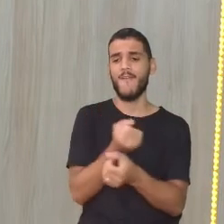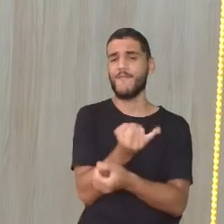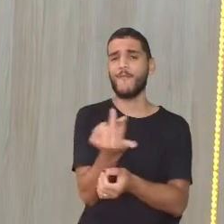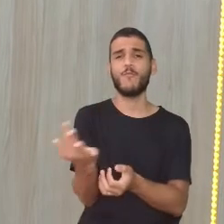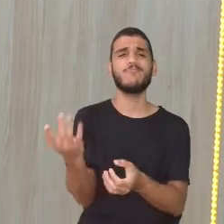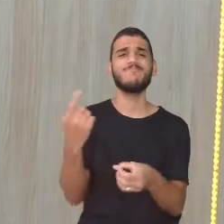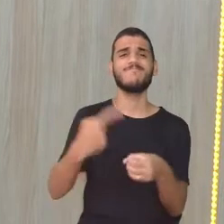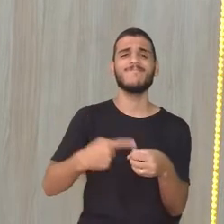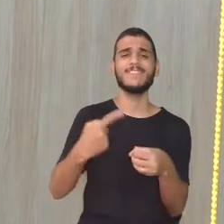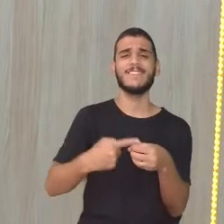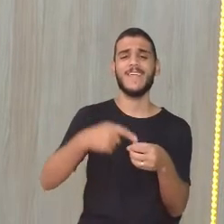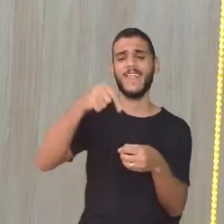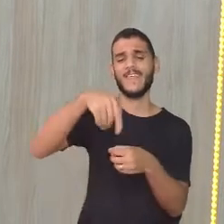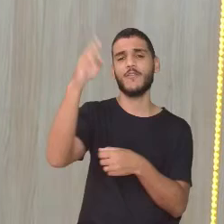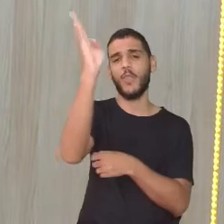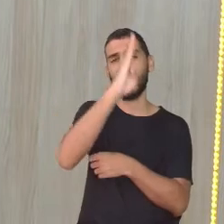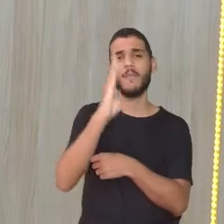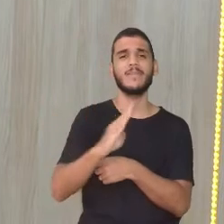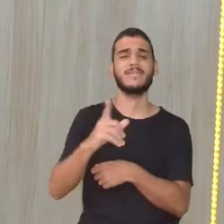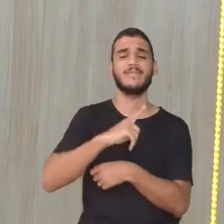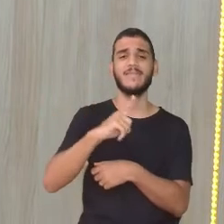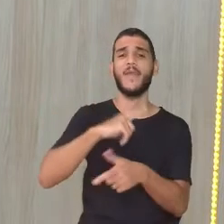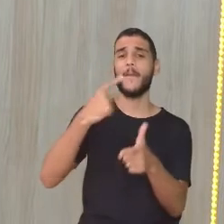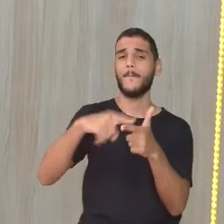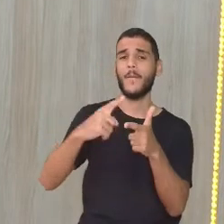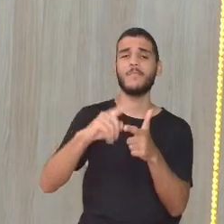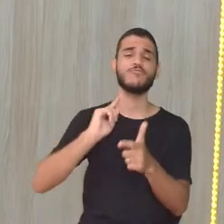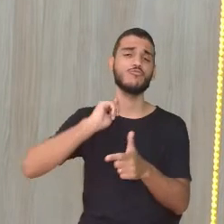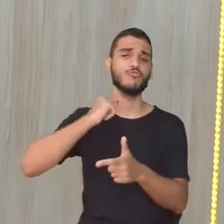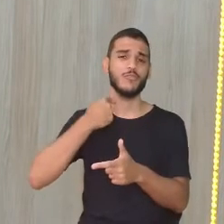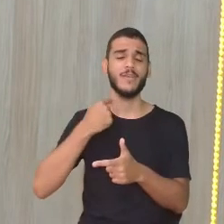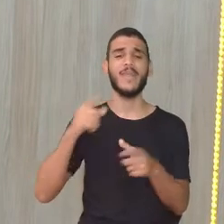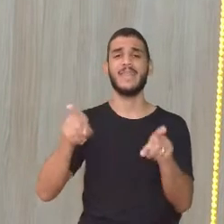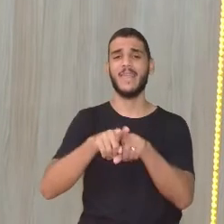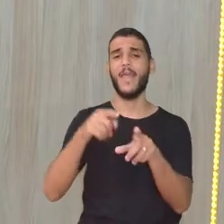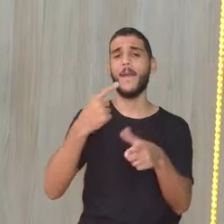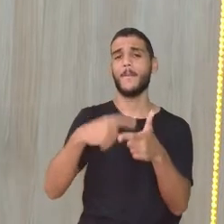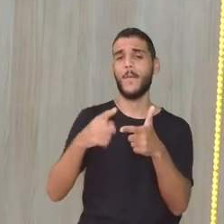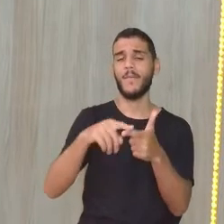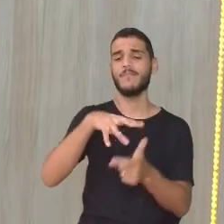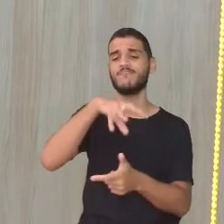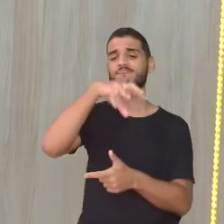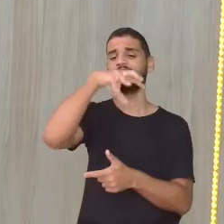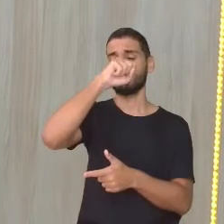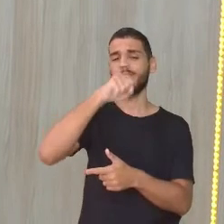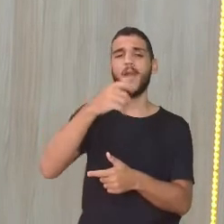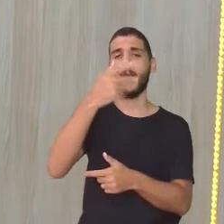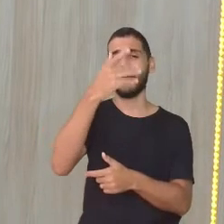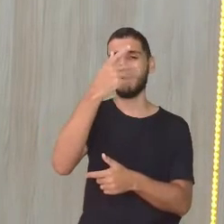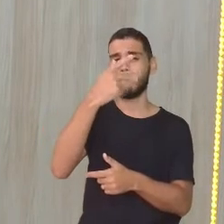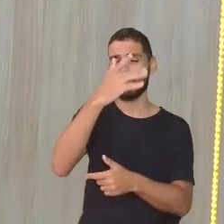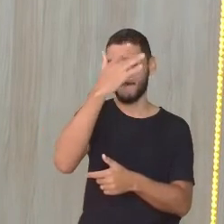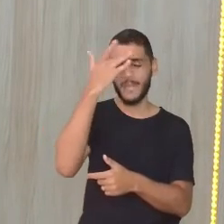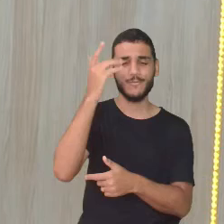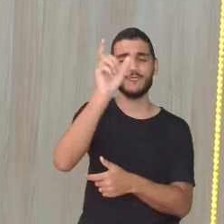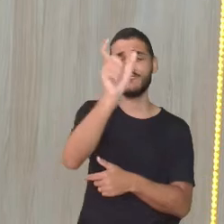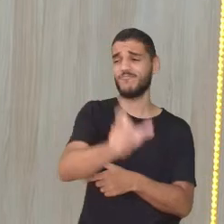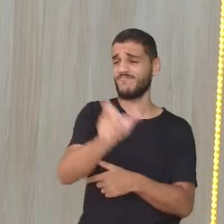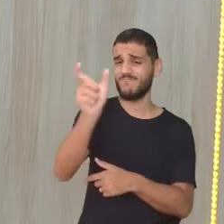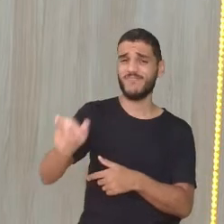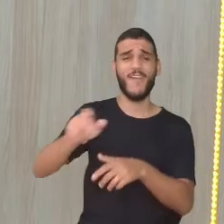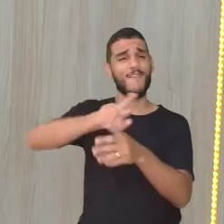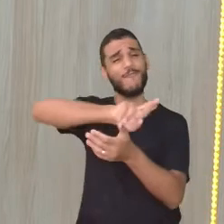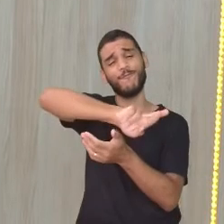elevada? Causa problemas respiratórios, né? Em tantas pessoas. Essa questão da poluição sonora que afeta no